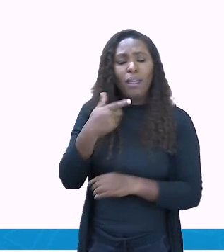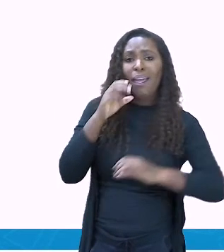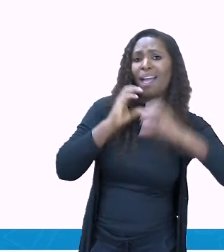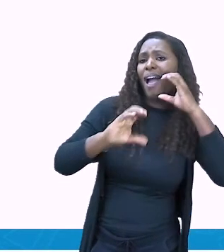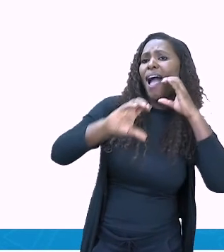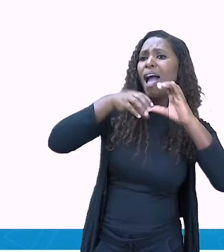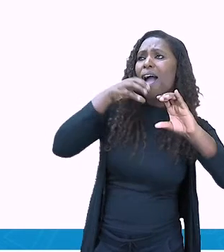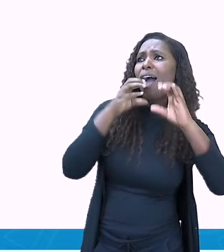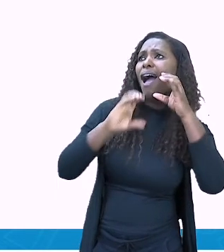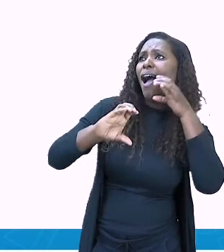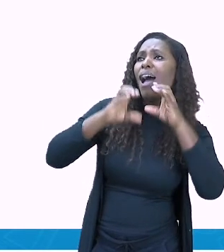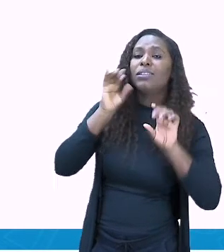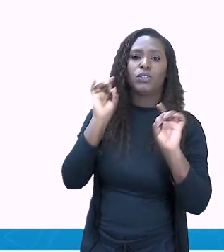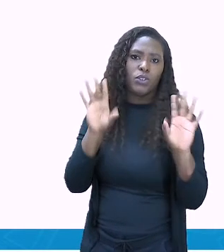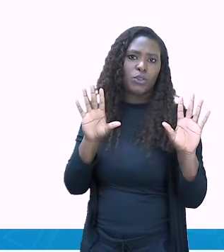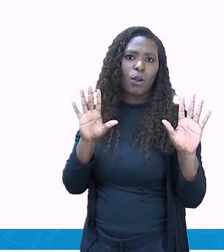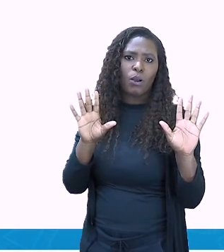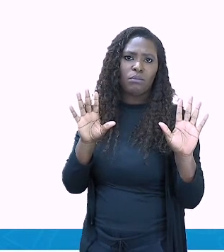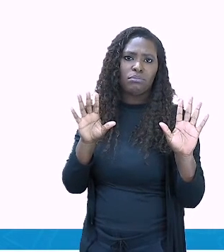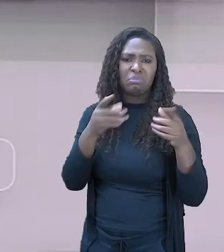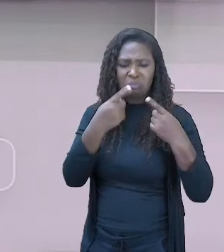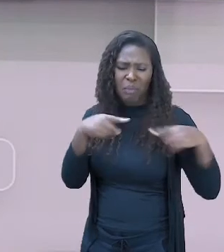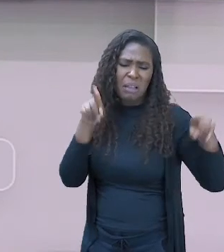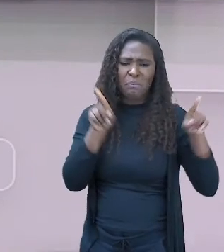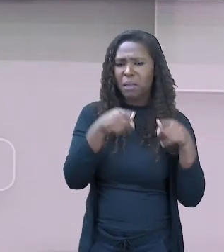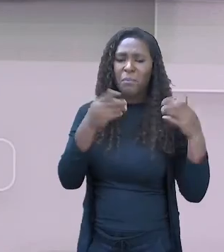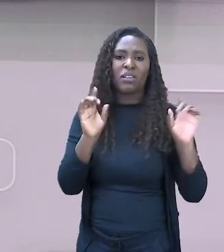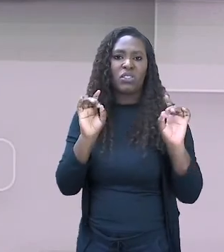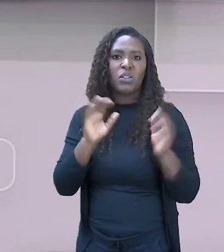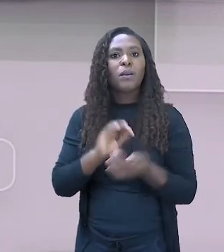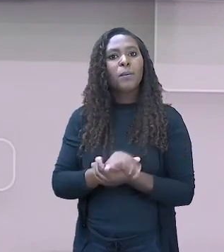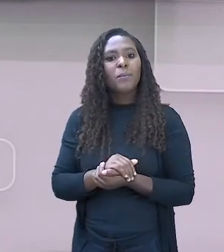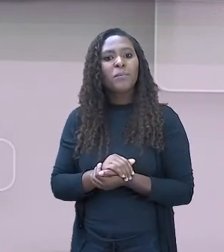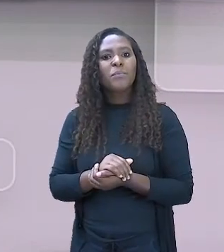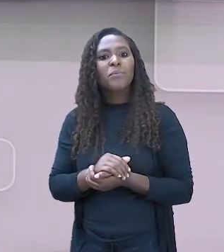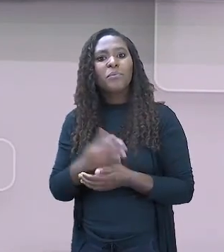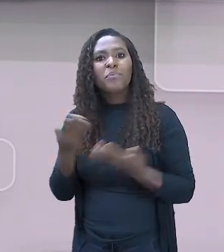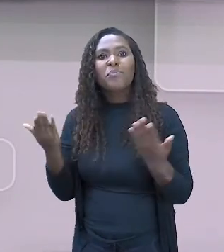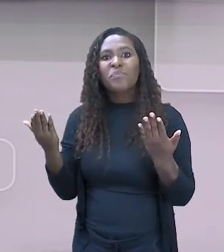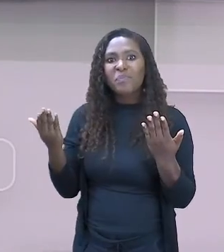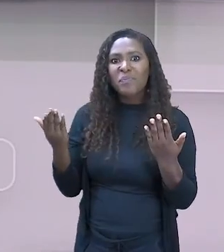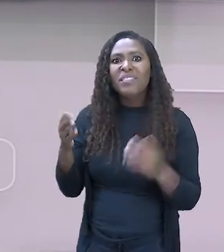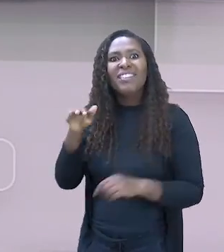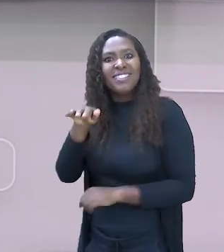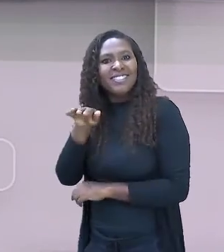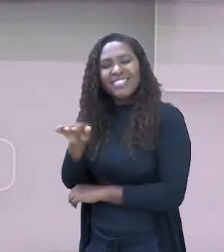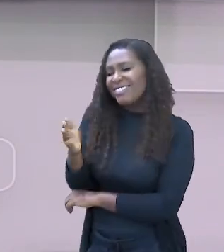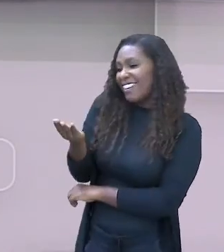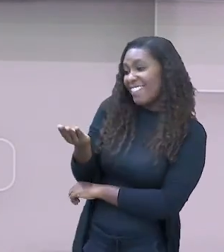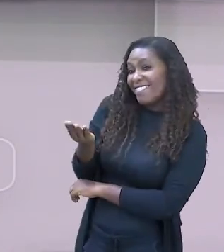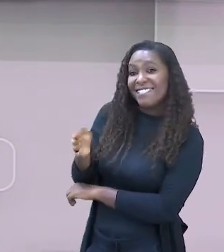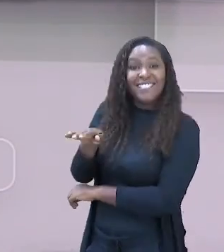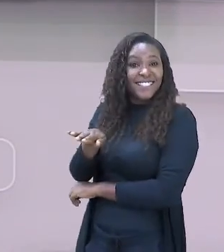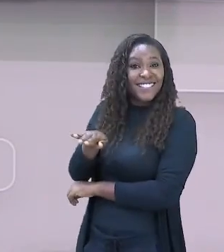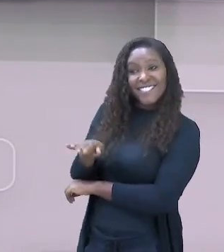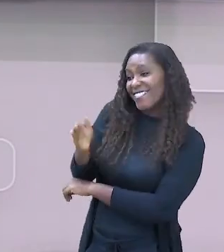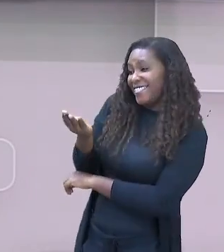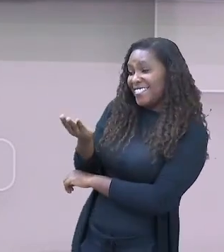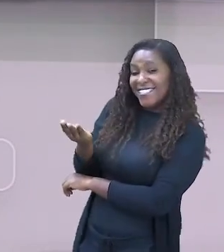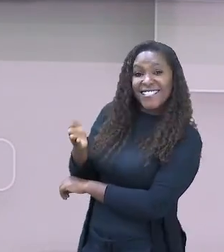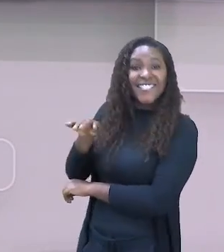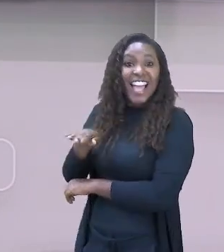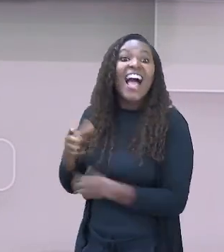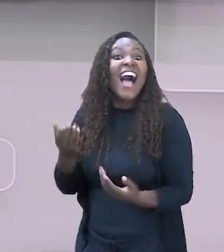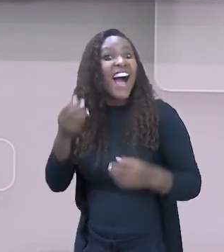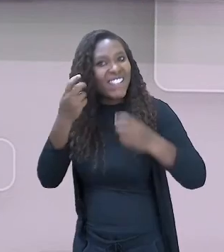e cativou o público. Mais um pedacinho. Vem, vem pra cá, balanço de amor é assim.